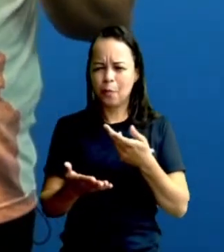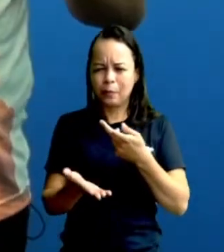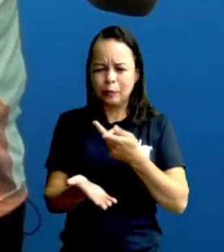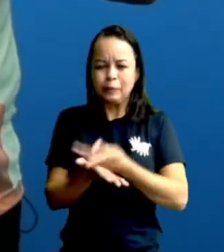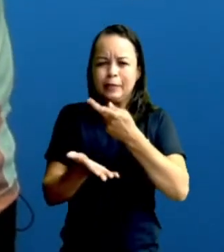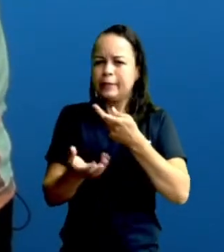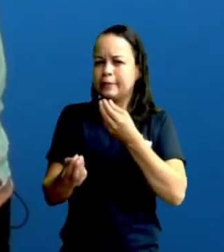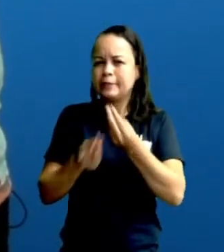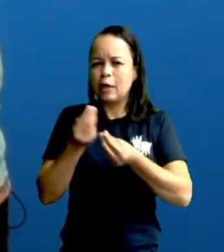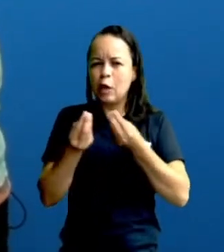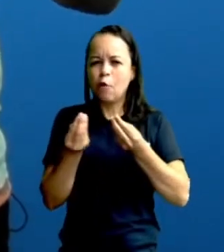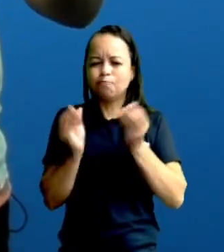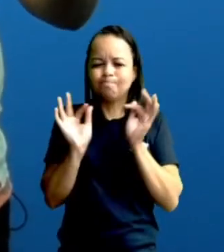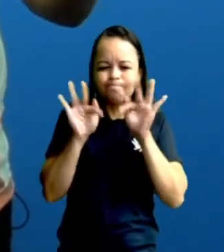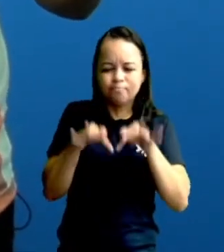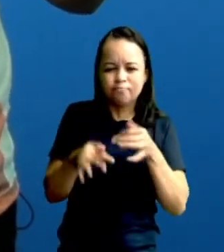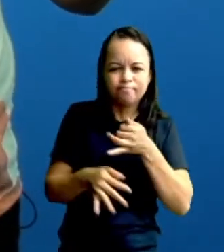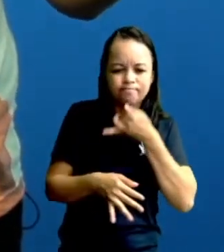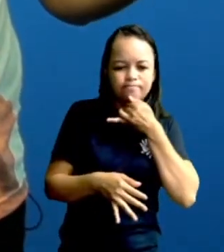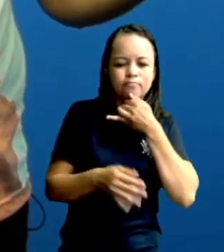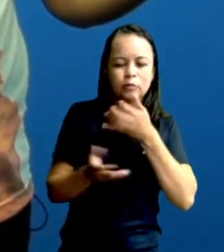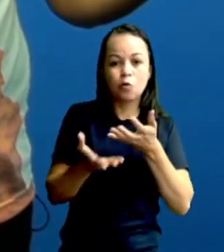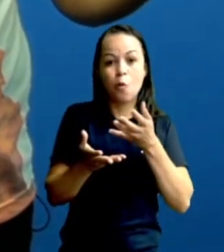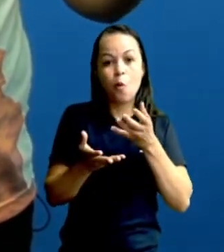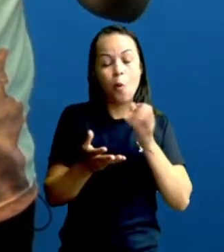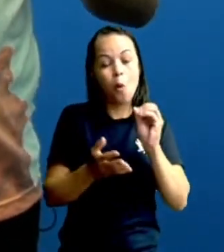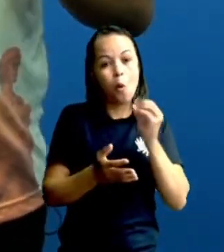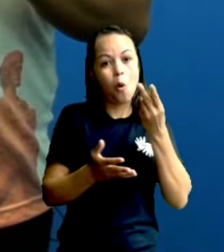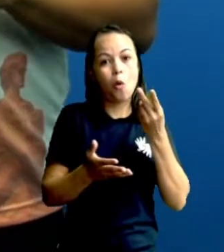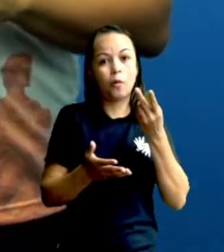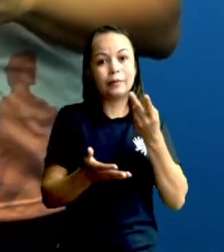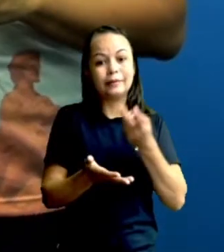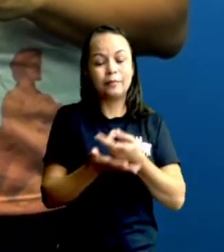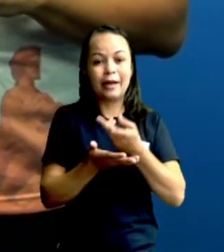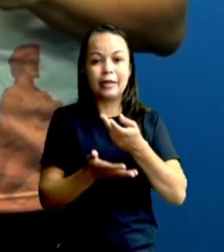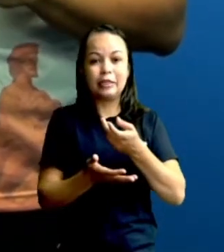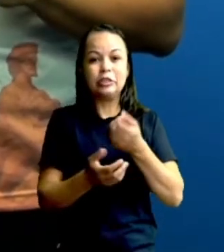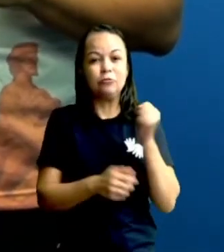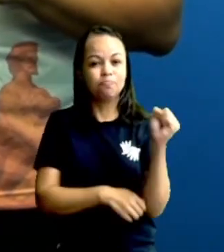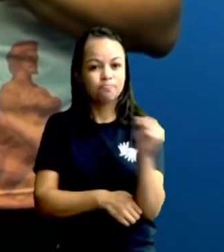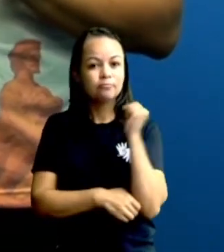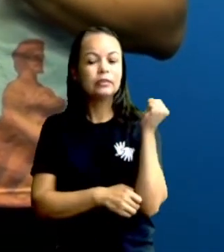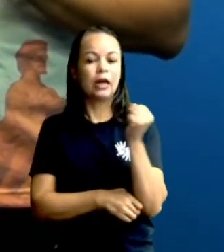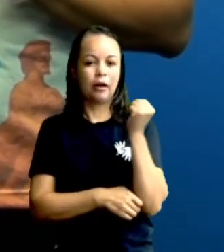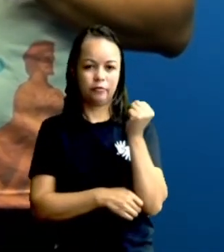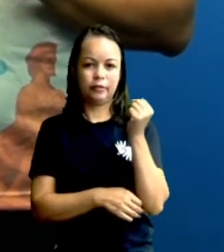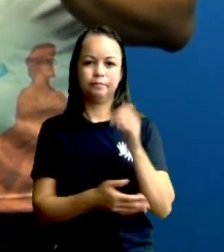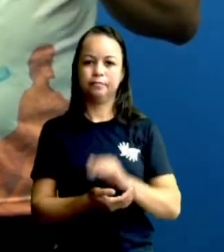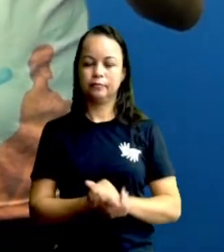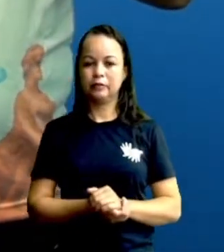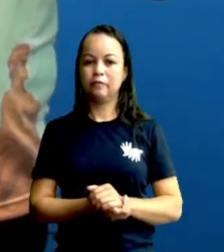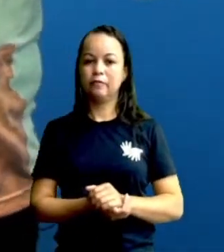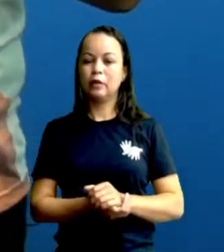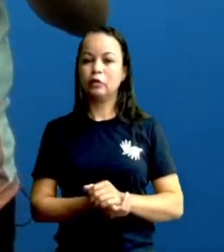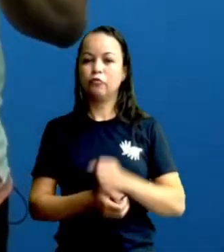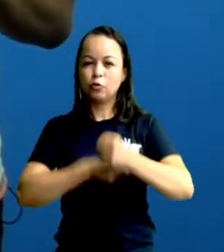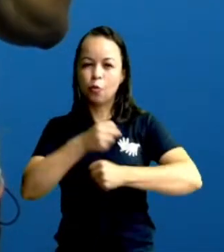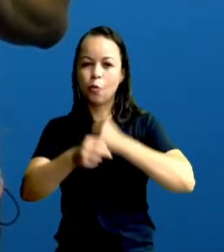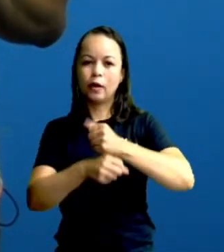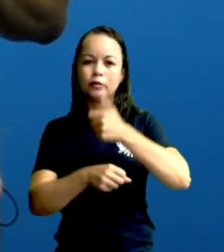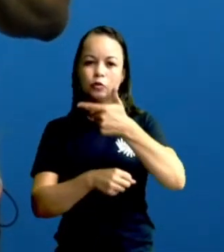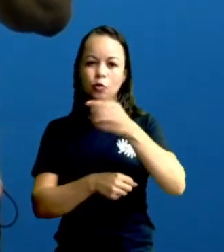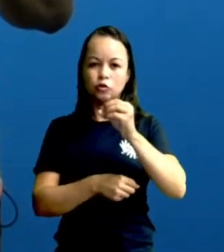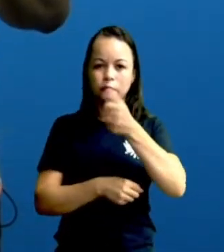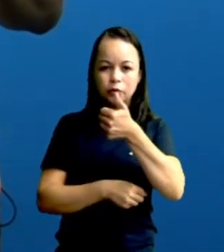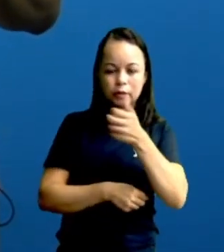Ou foi algo muito mais grave, algo muito mais sério? São seis anos, isso foi em 2015, foram 18